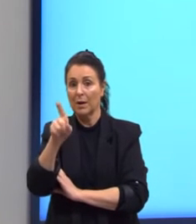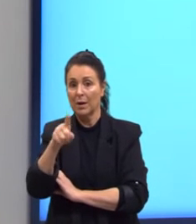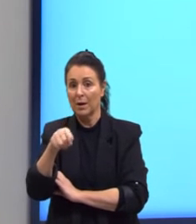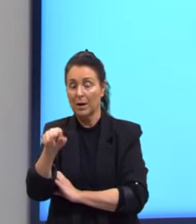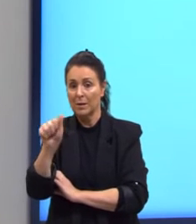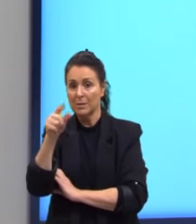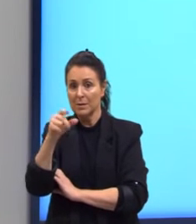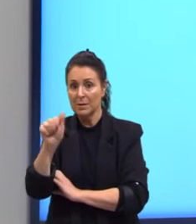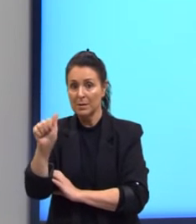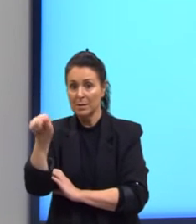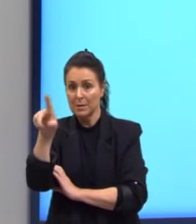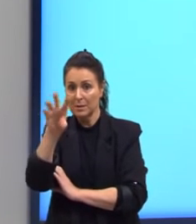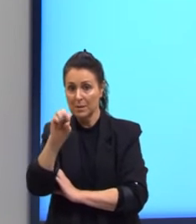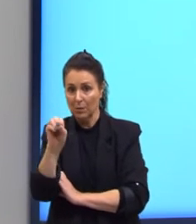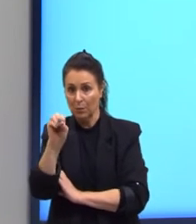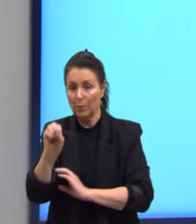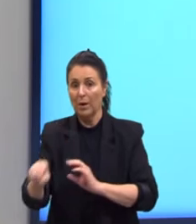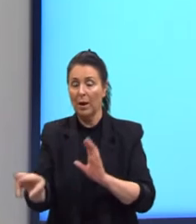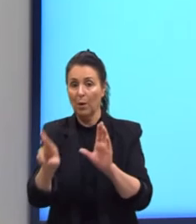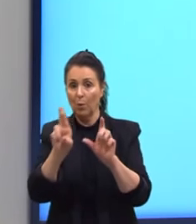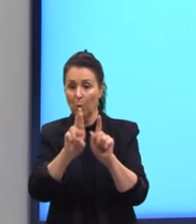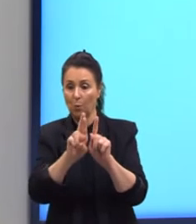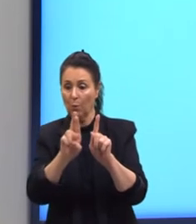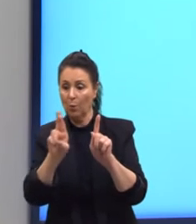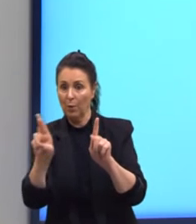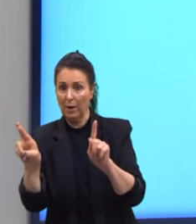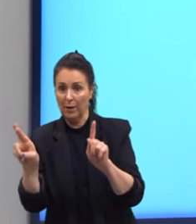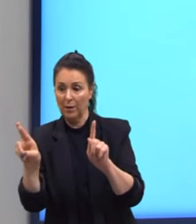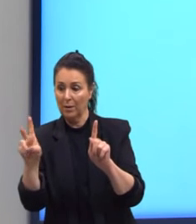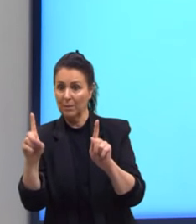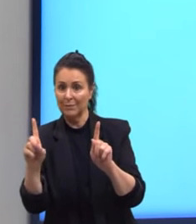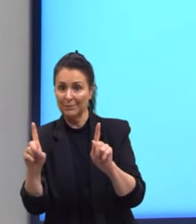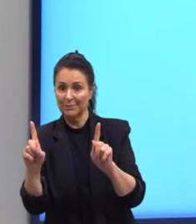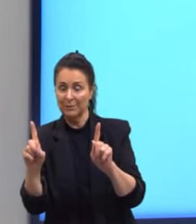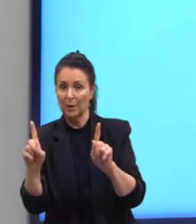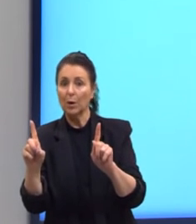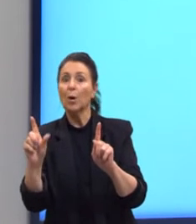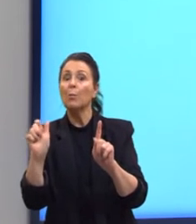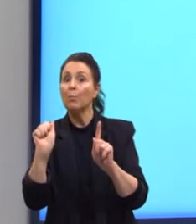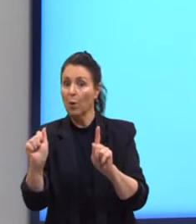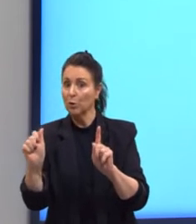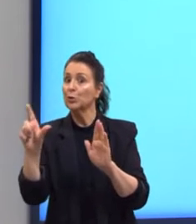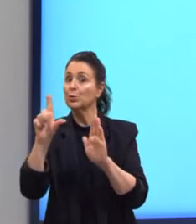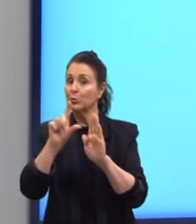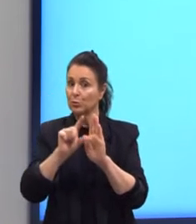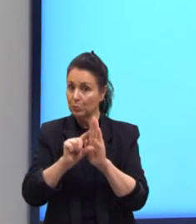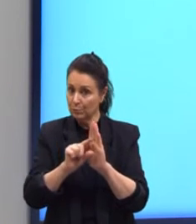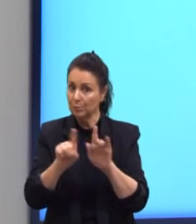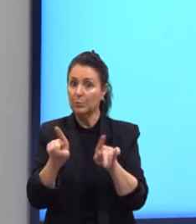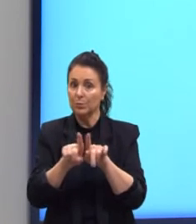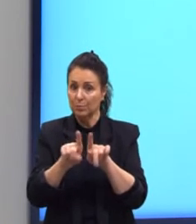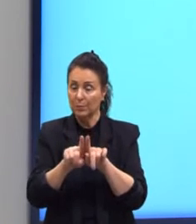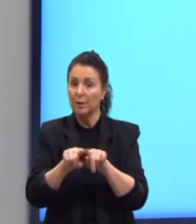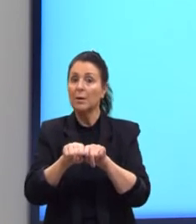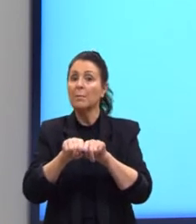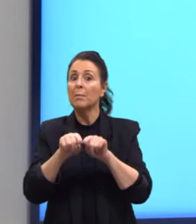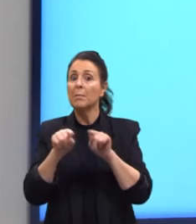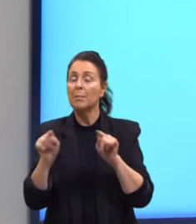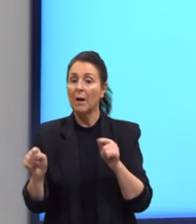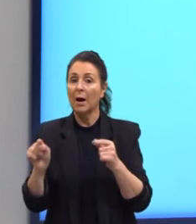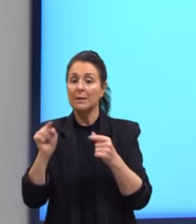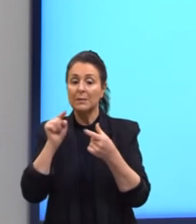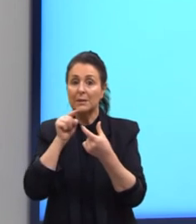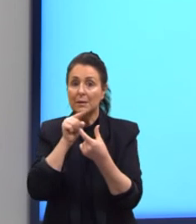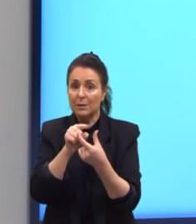adicionado ou subtraído, se a sequência está diminuindo, né, os seus valores, mas esse termo então nós